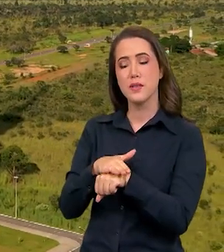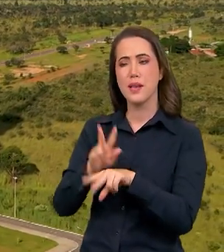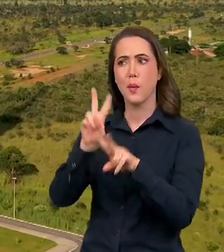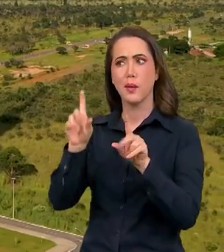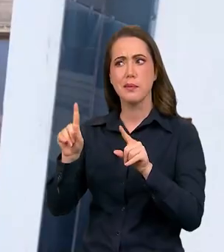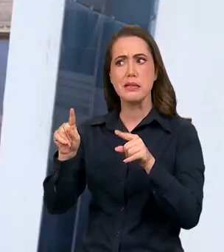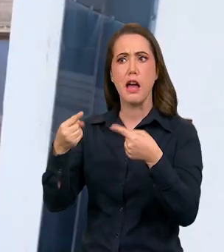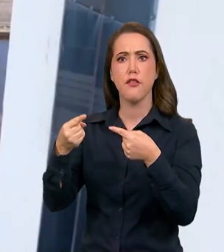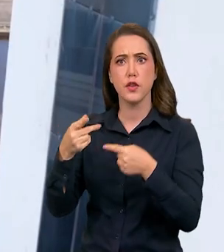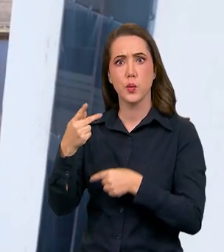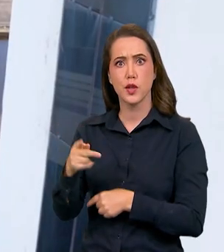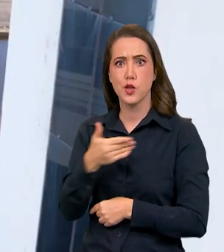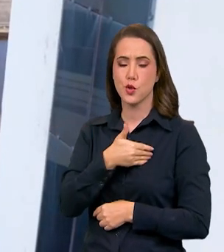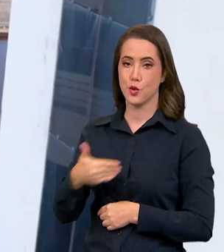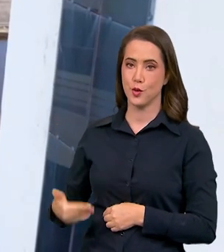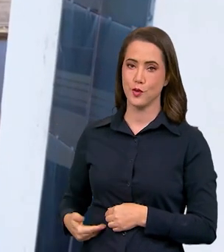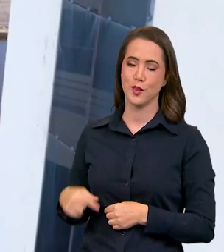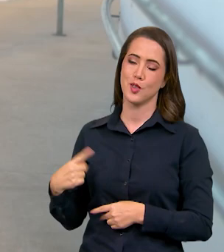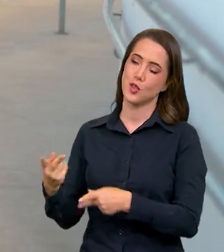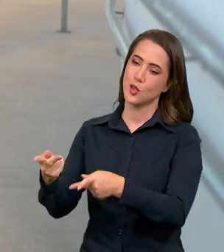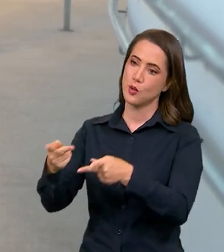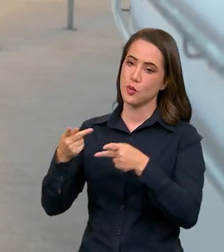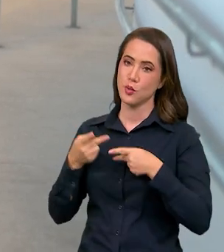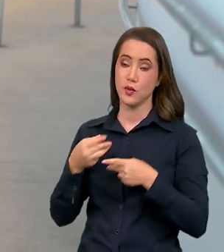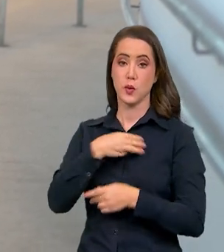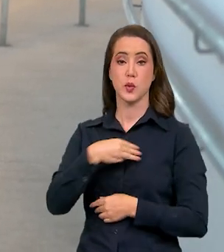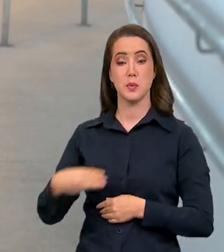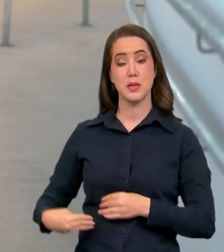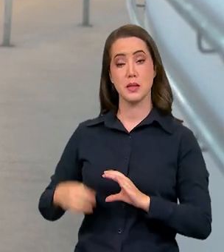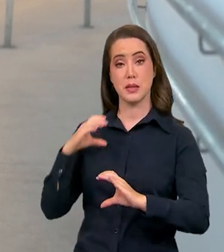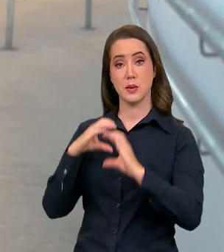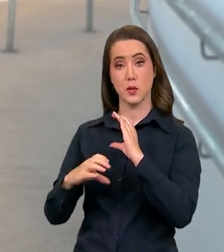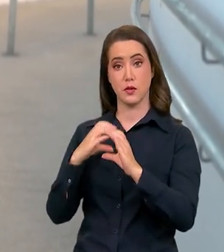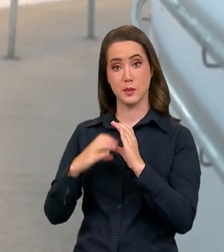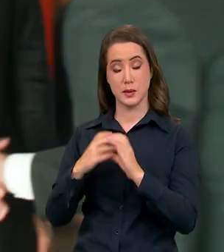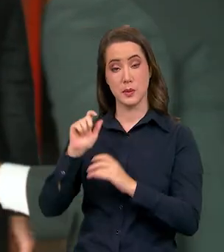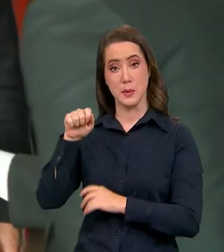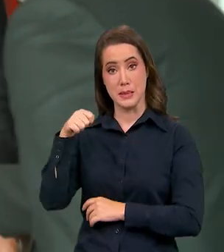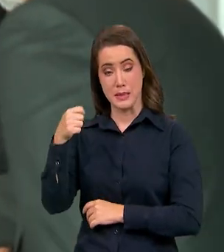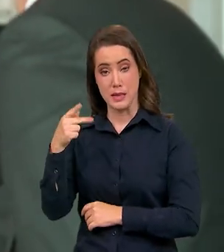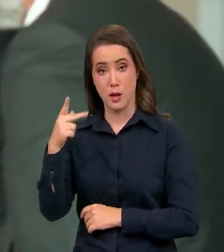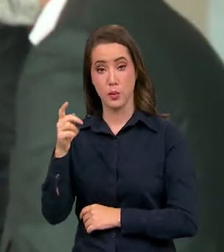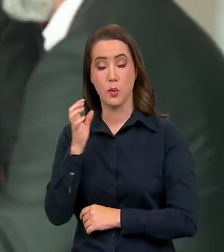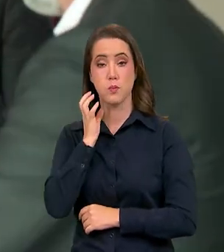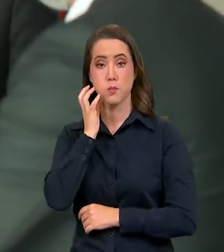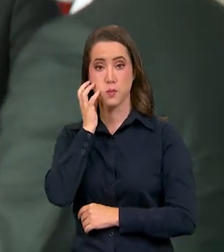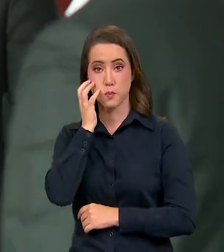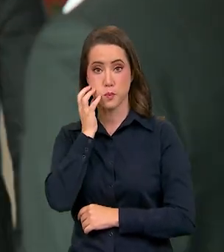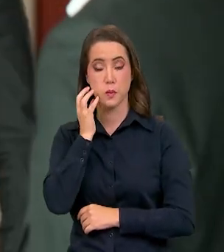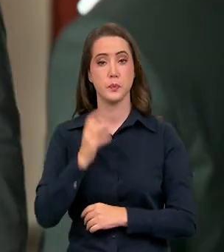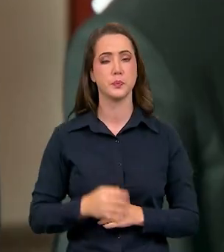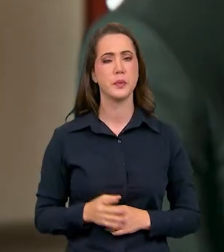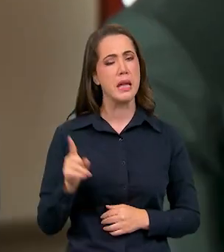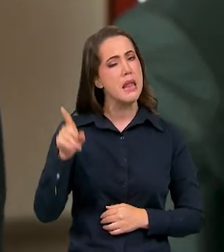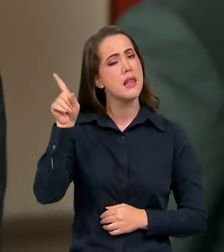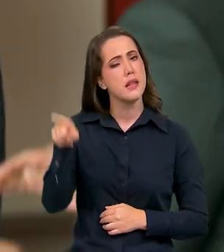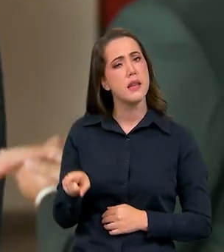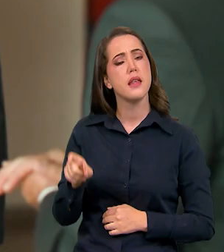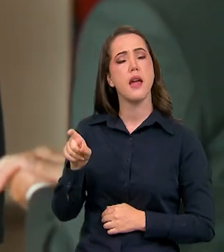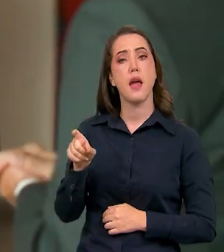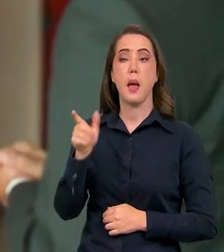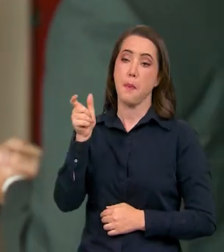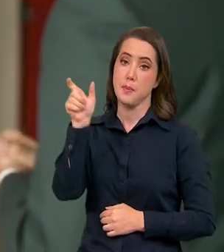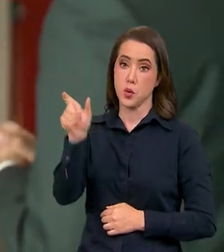desafios desse governo, nós convidamos o ministro das comunicações, Juscelino Filho. Juscelino Filho é